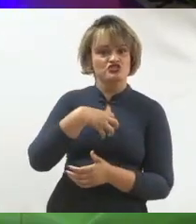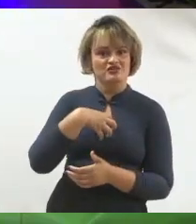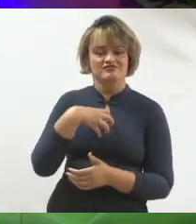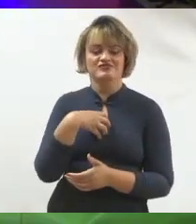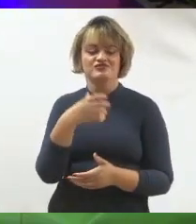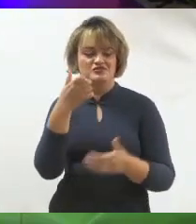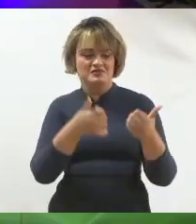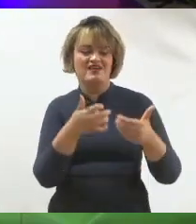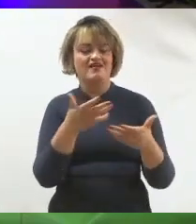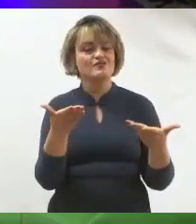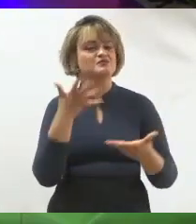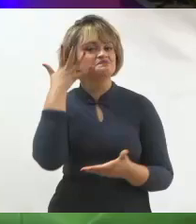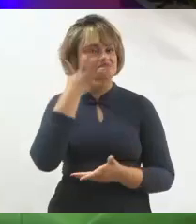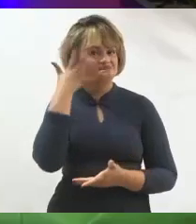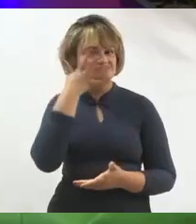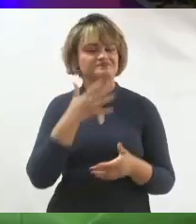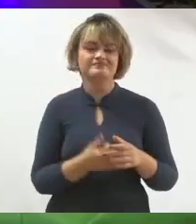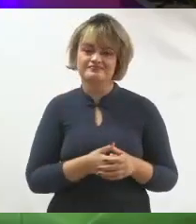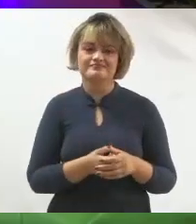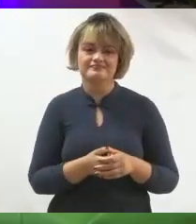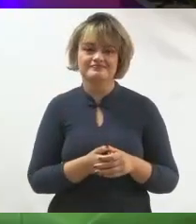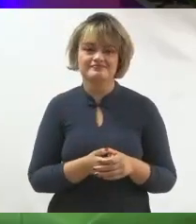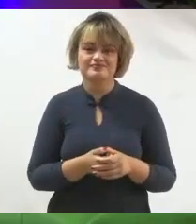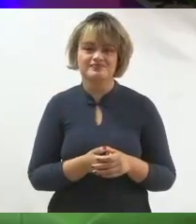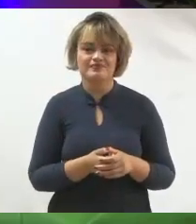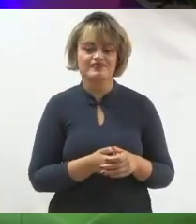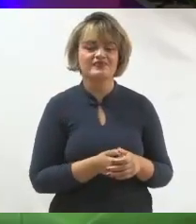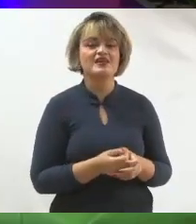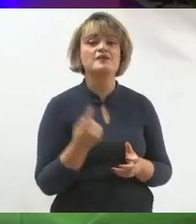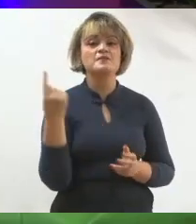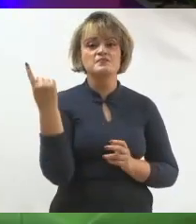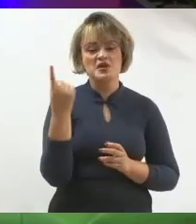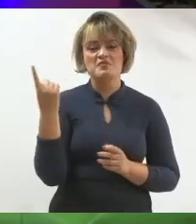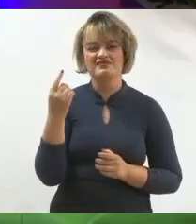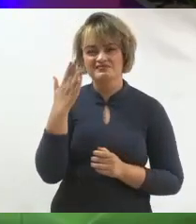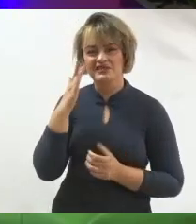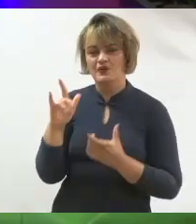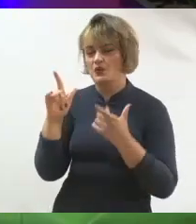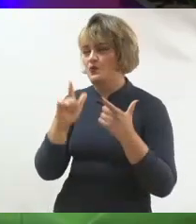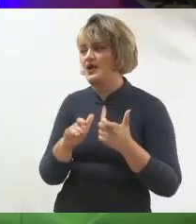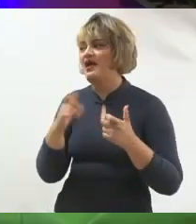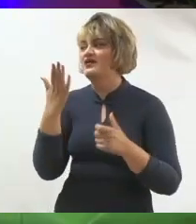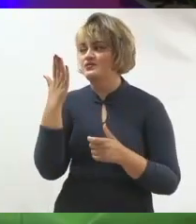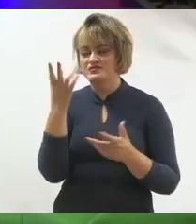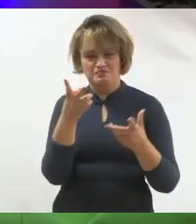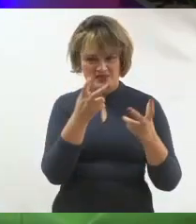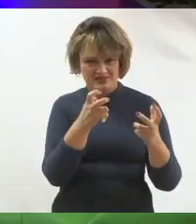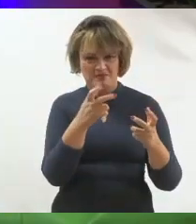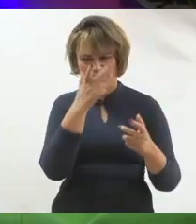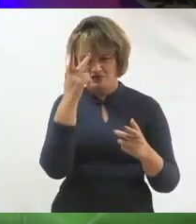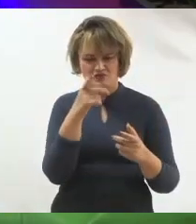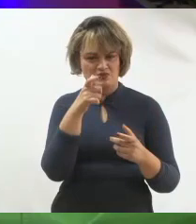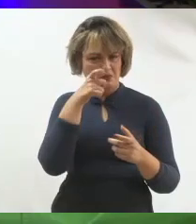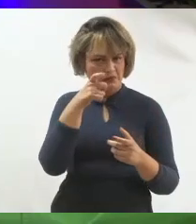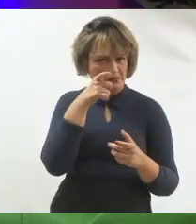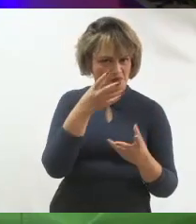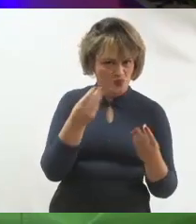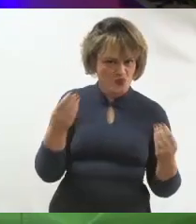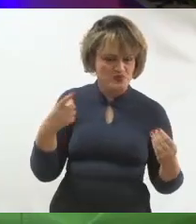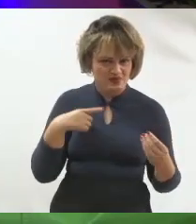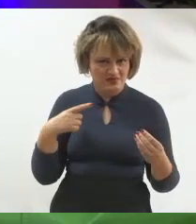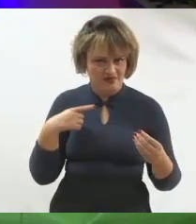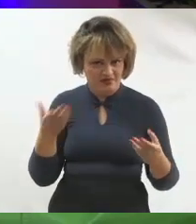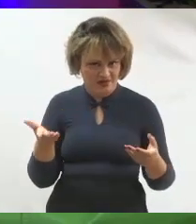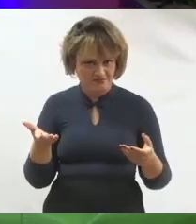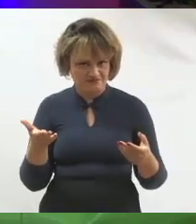sobre isso a minha palestra hoje. Então, primeiro, vamos entender o ambiente. Eu sei aqui que tem muita gente online. O deputado fez